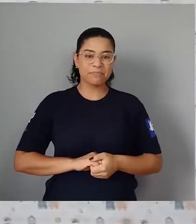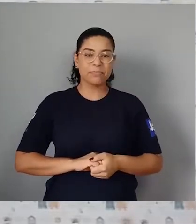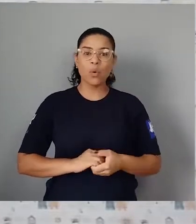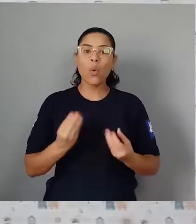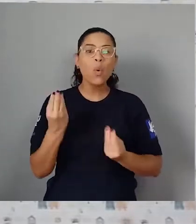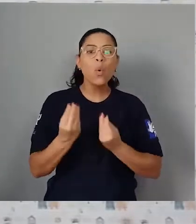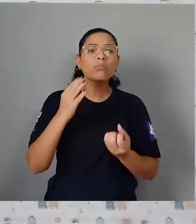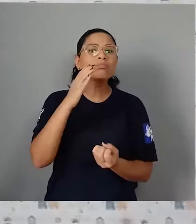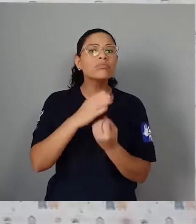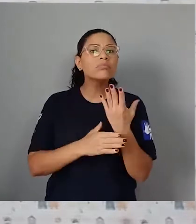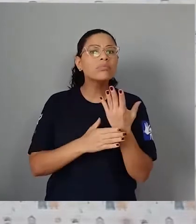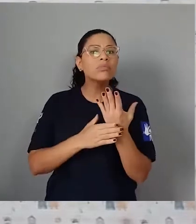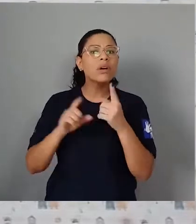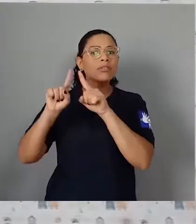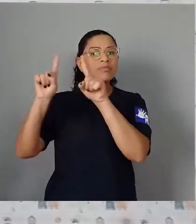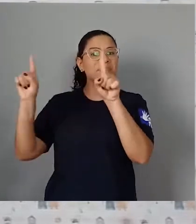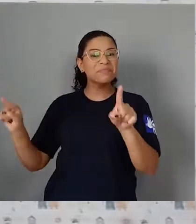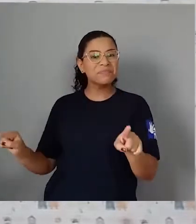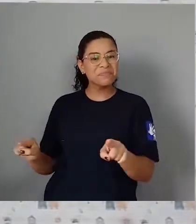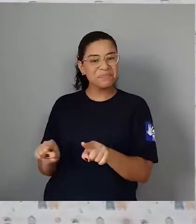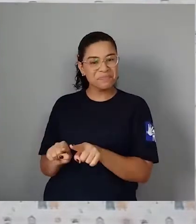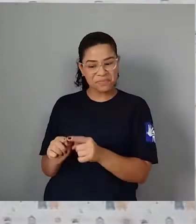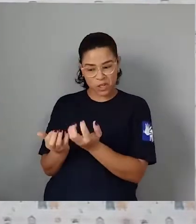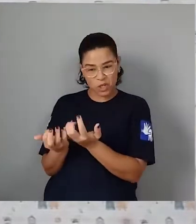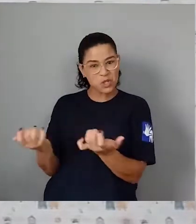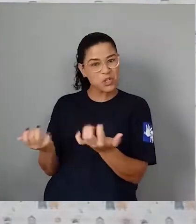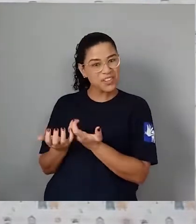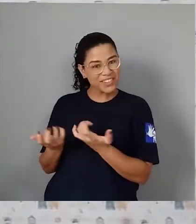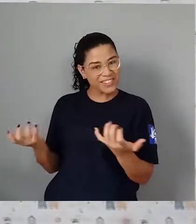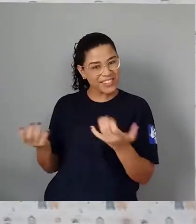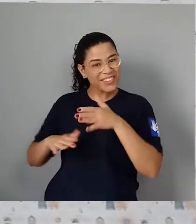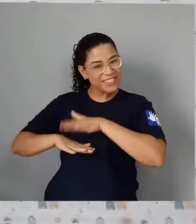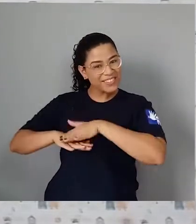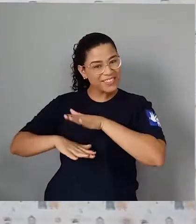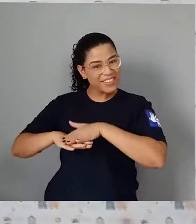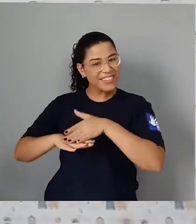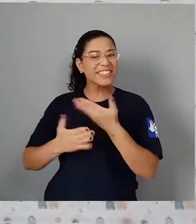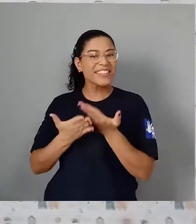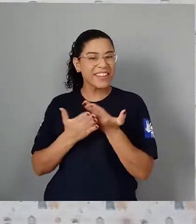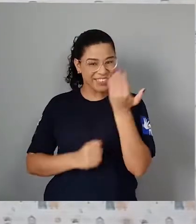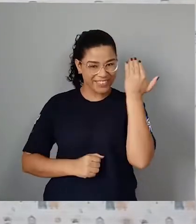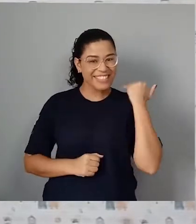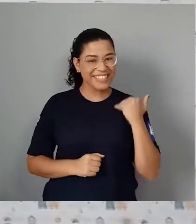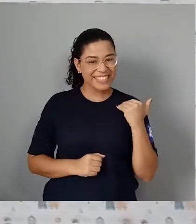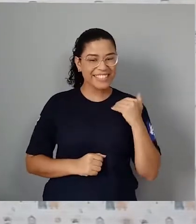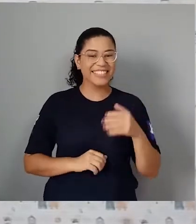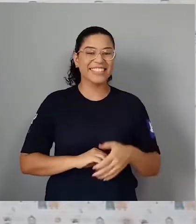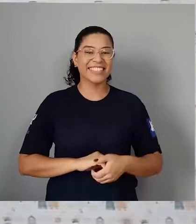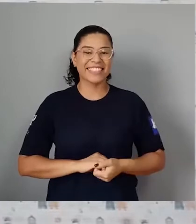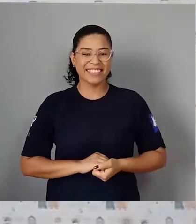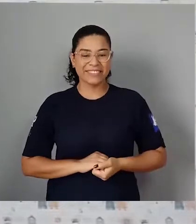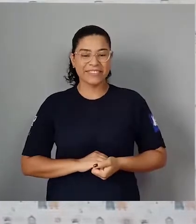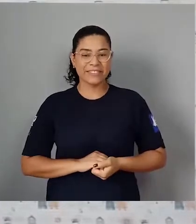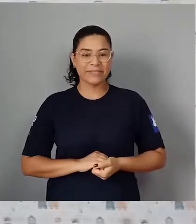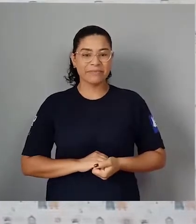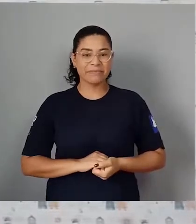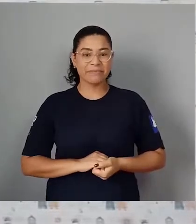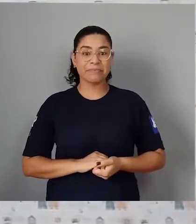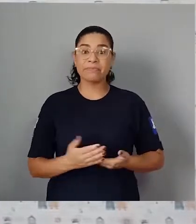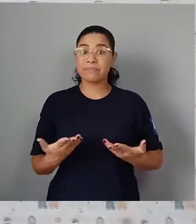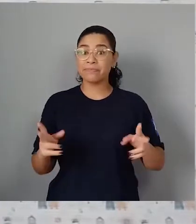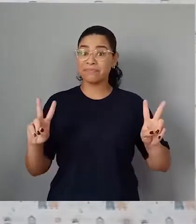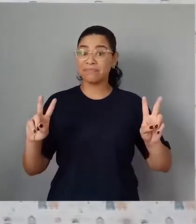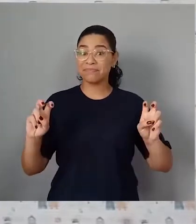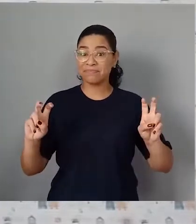do nosso jardim, que nós construímos juntos no encontro passado. Ela se chama, então,